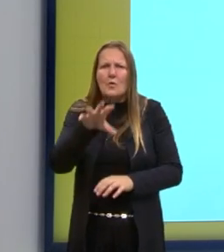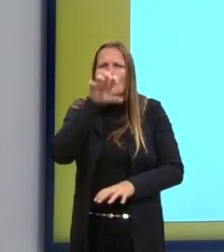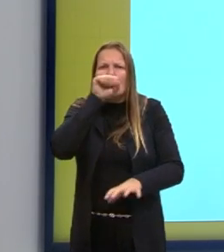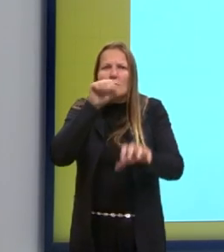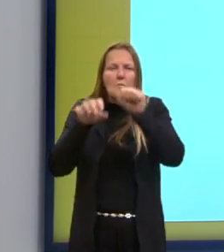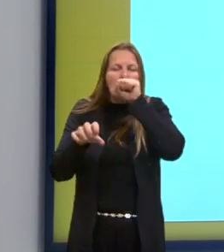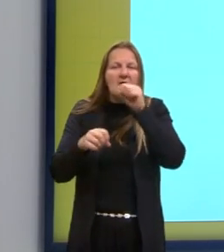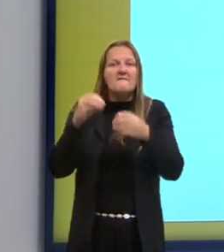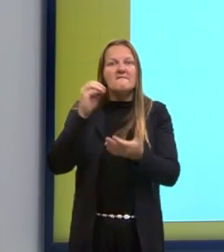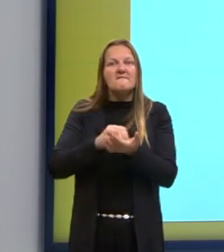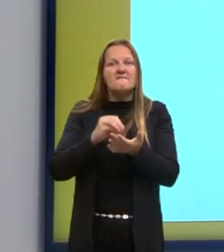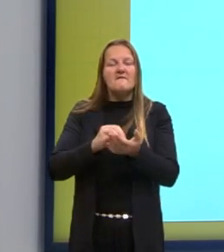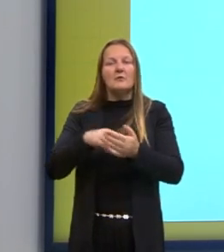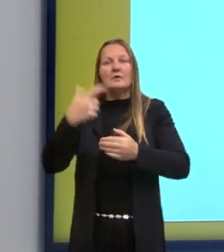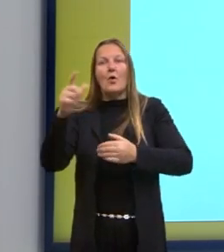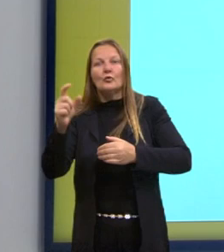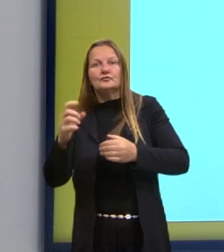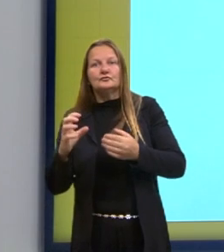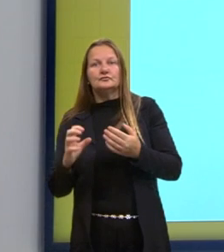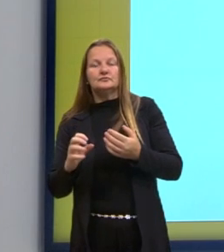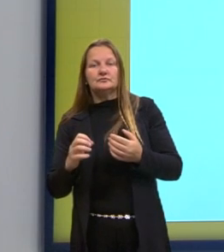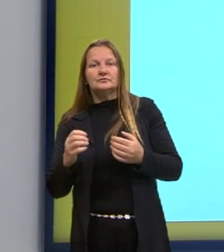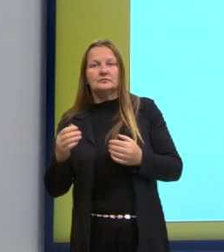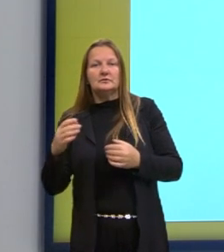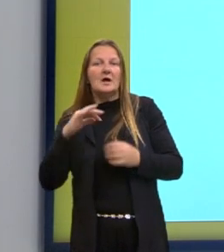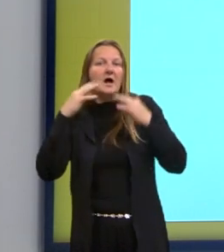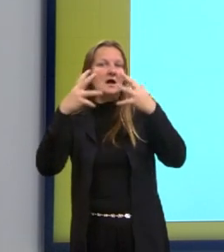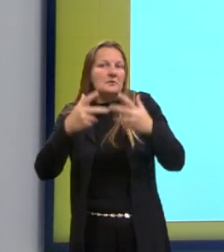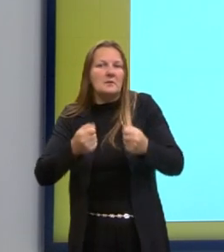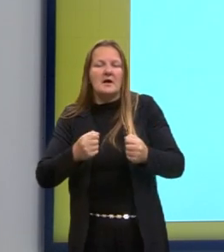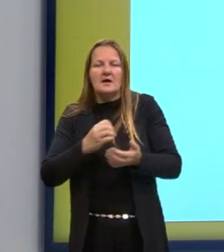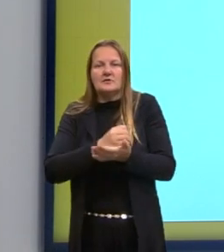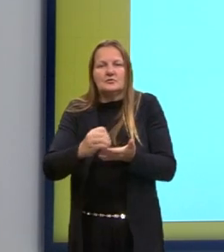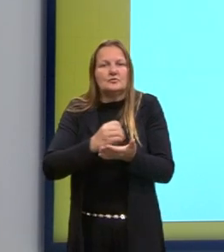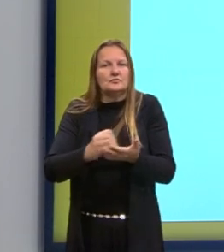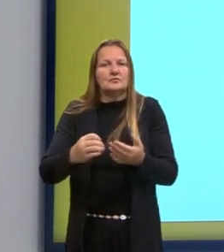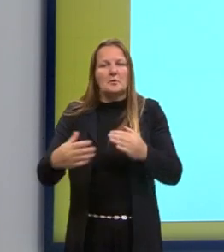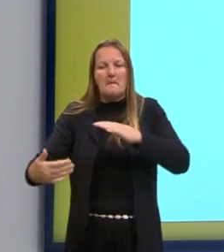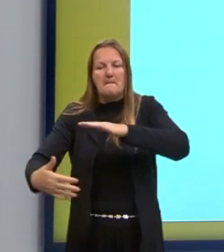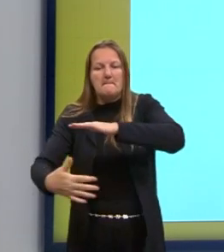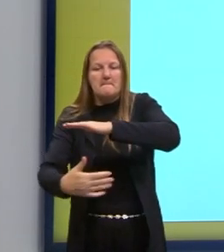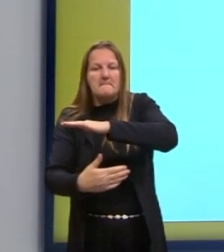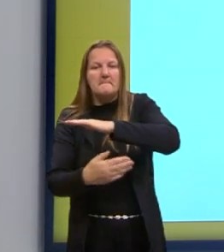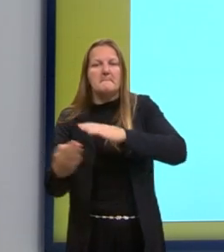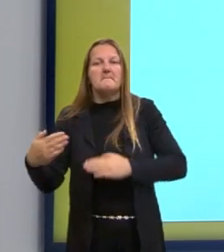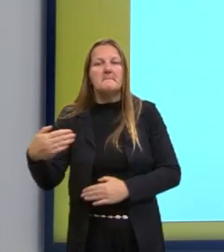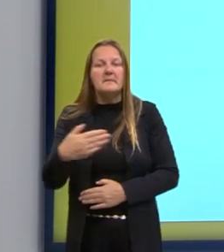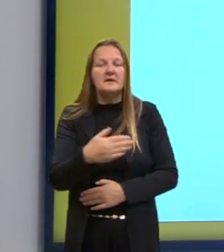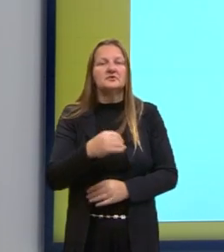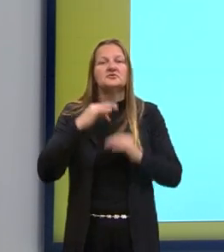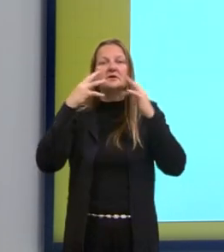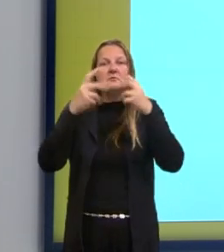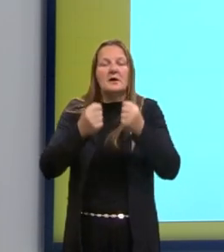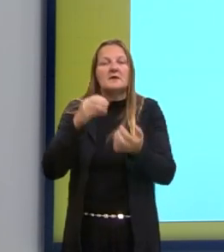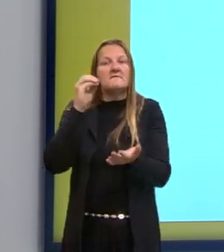faltando oxigênio para os outros organismos, né, os outros organismos, os outros peixes e outros animais.